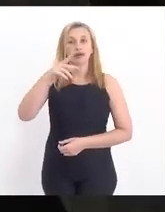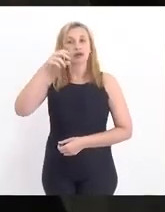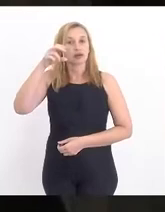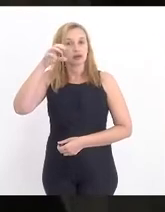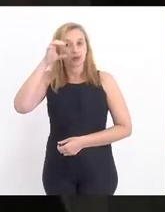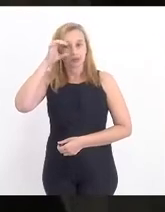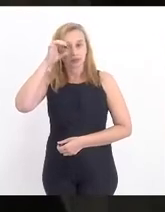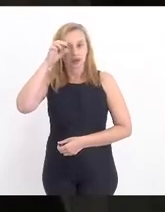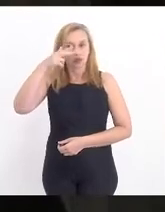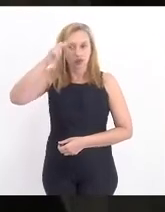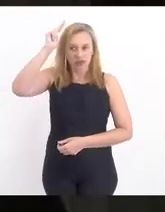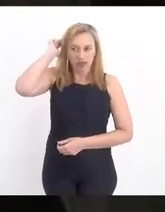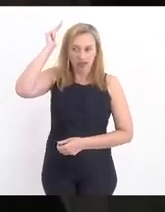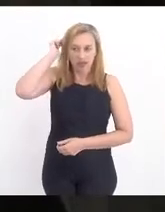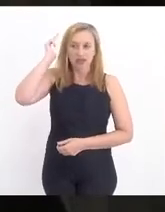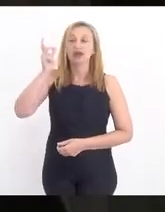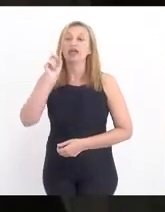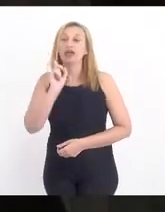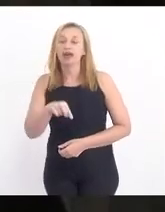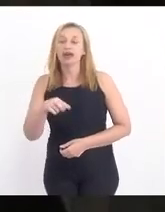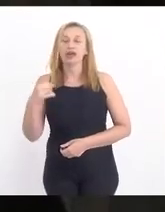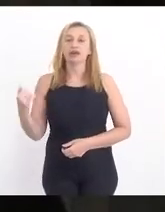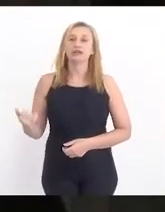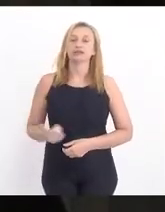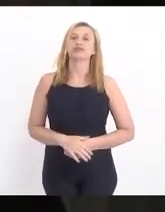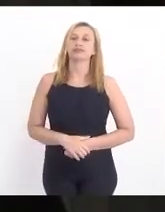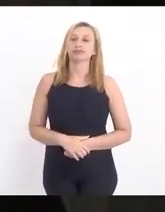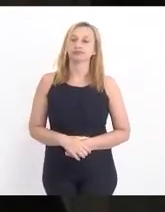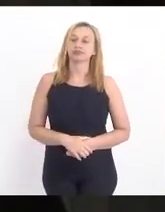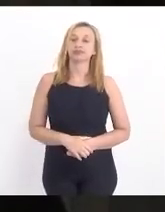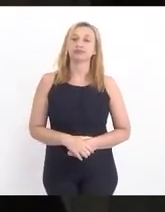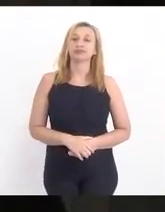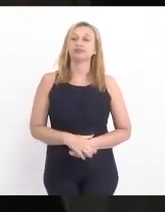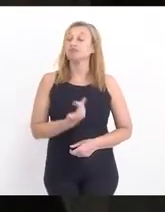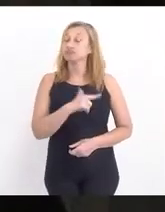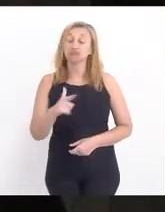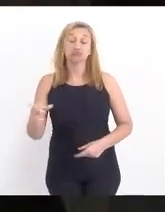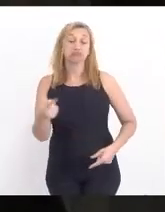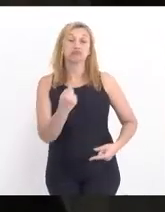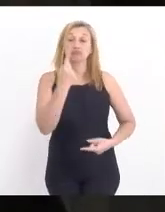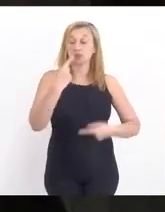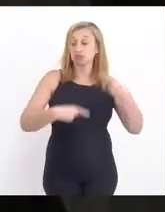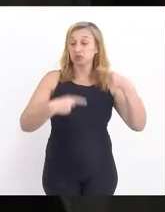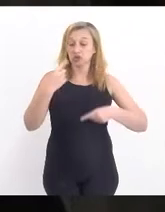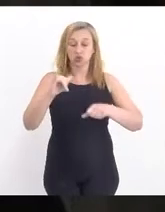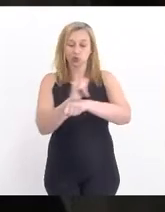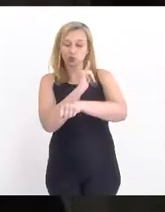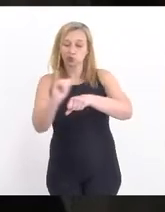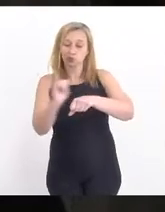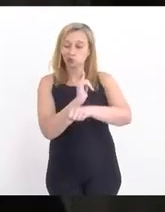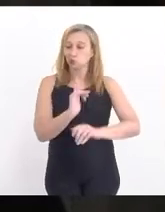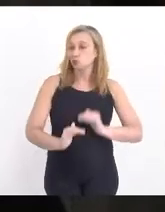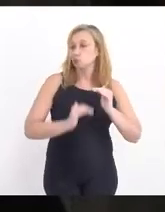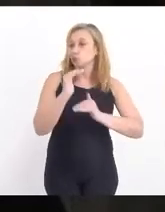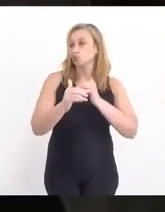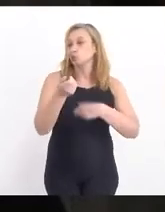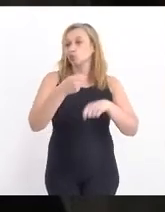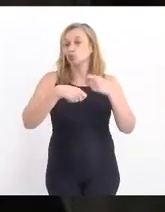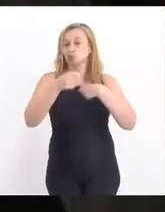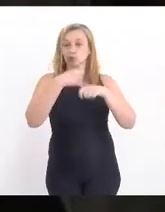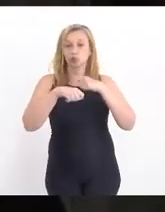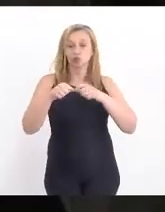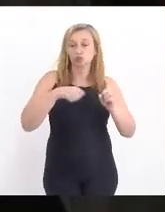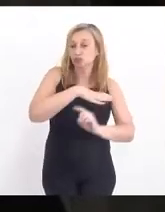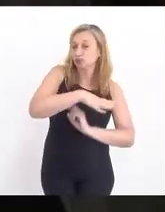um projeto liberal excludente porque não tem uma política estratégica de desenvolvimento econômico e